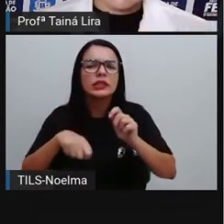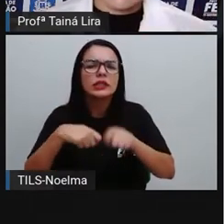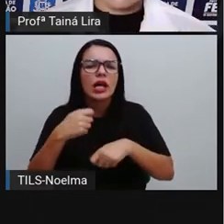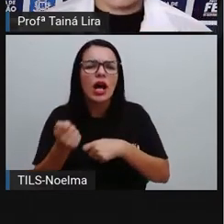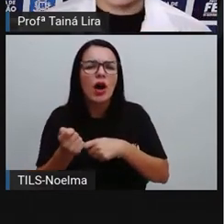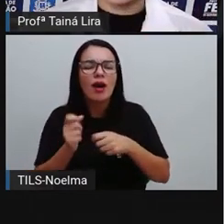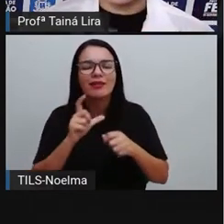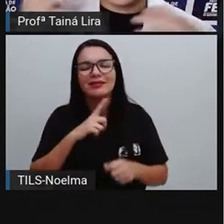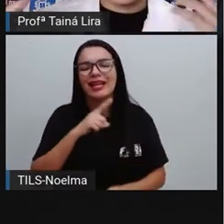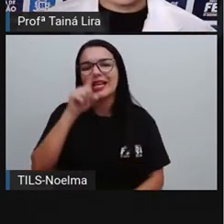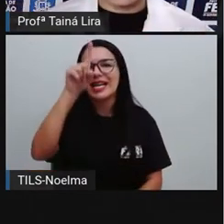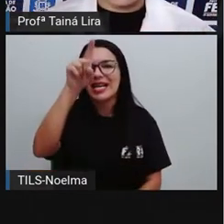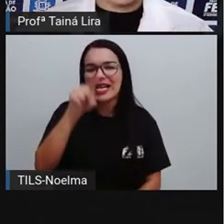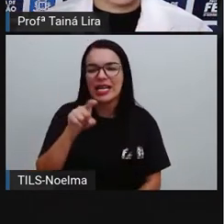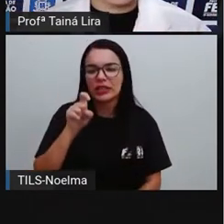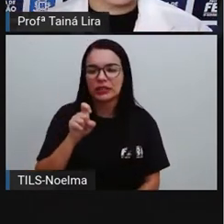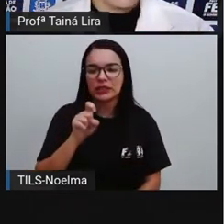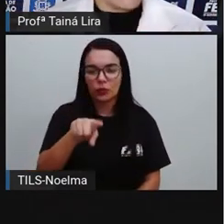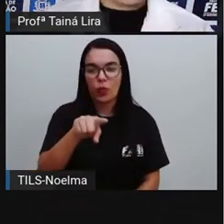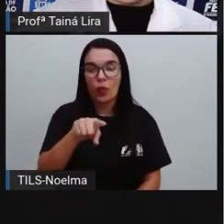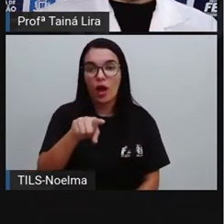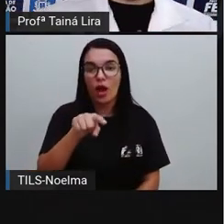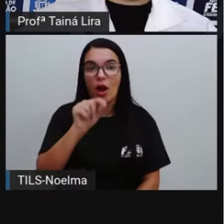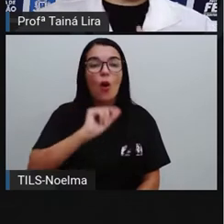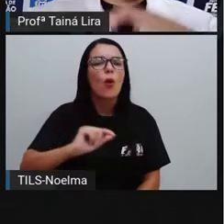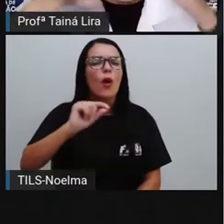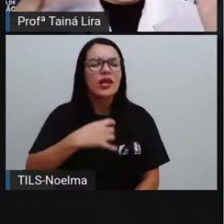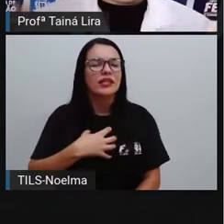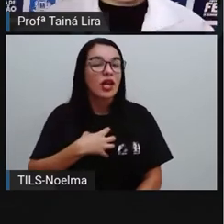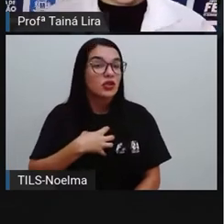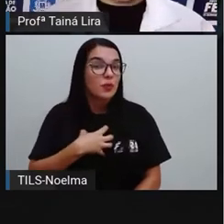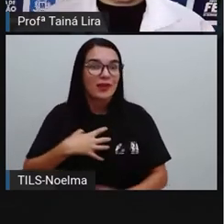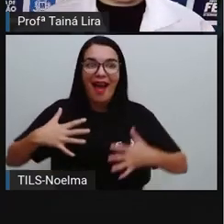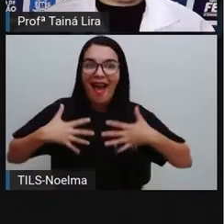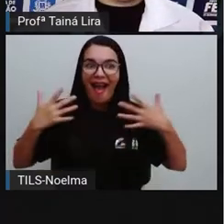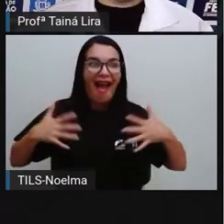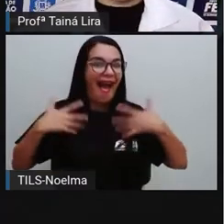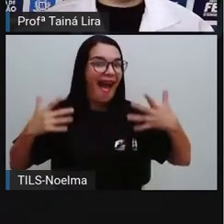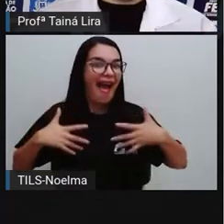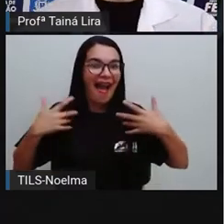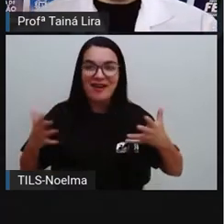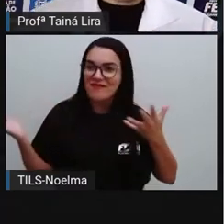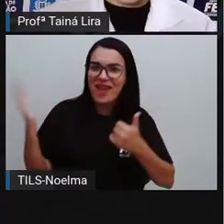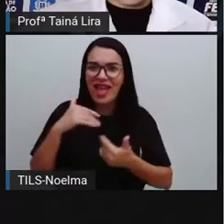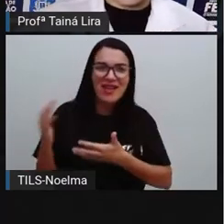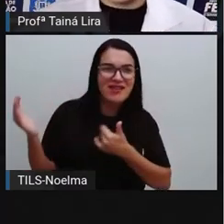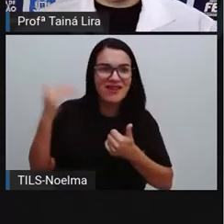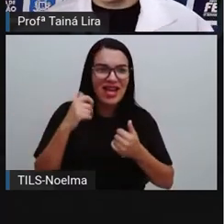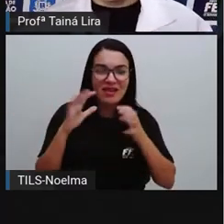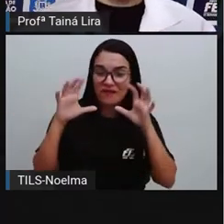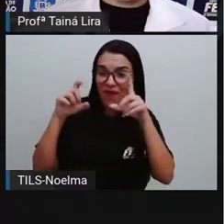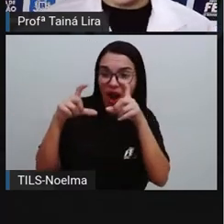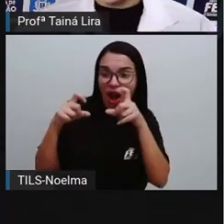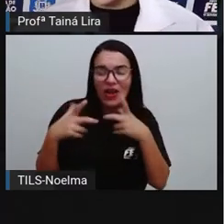expressando ali um sentimento de entusiasmo. Então, ela está ali entusiasmada para fazer essa foto, né? Atenção!